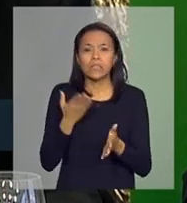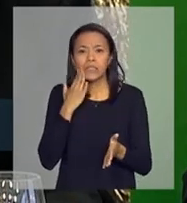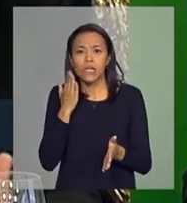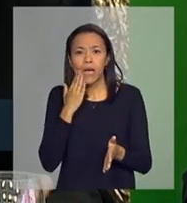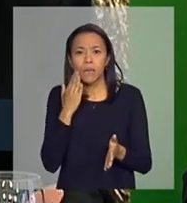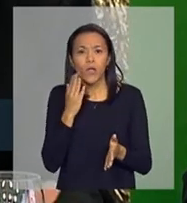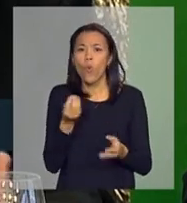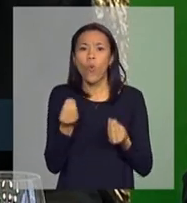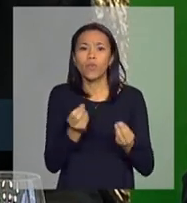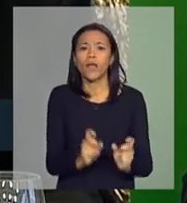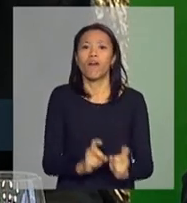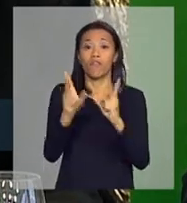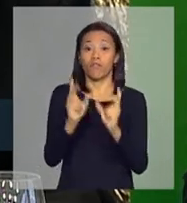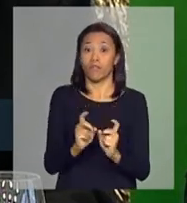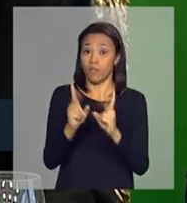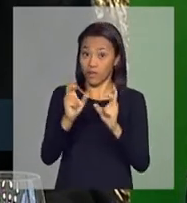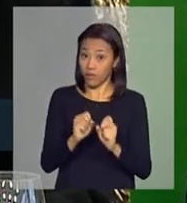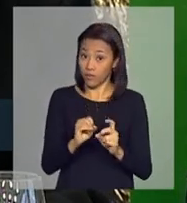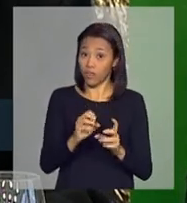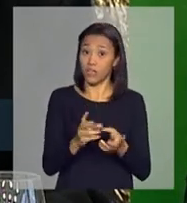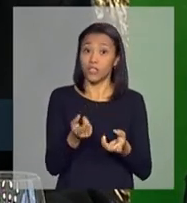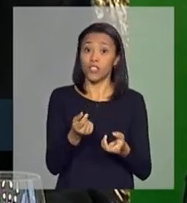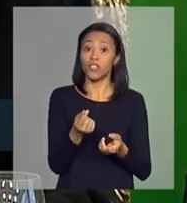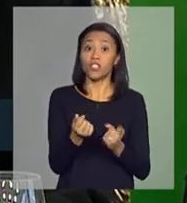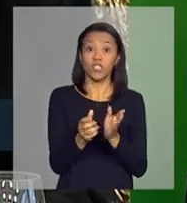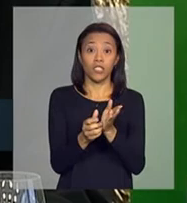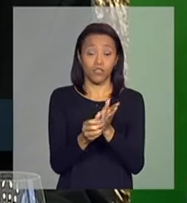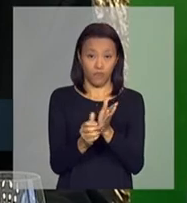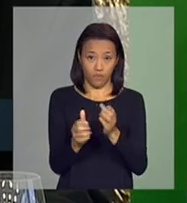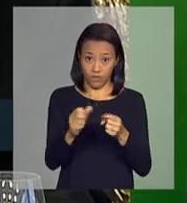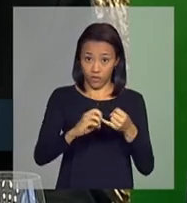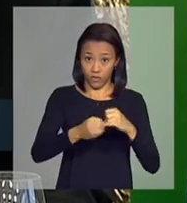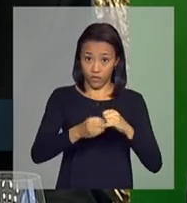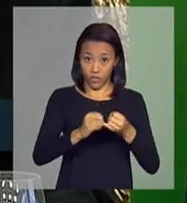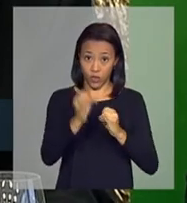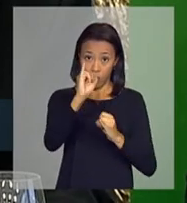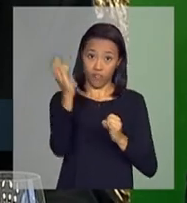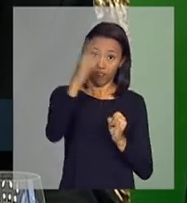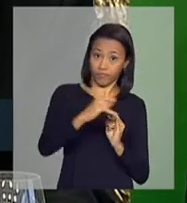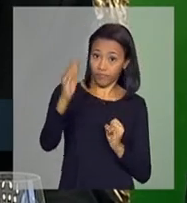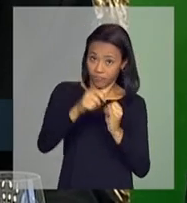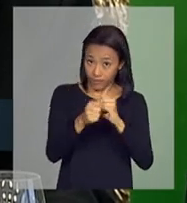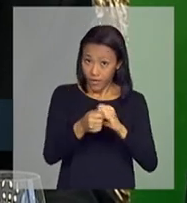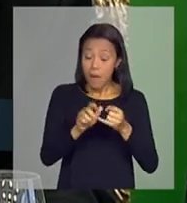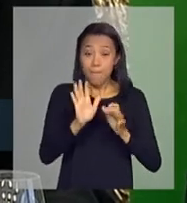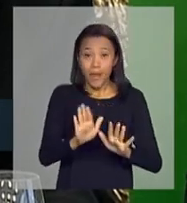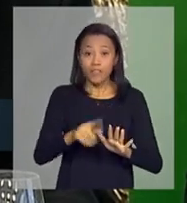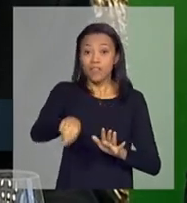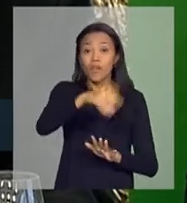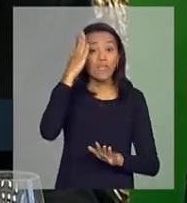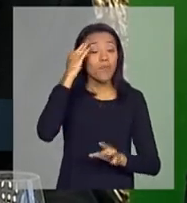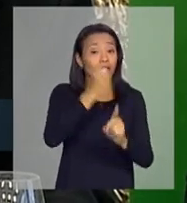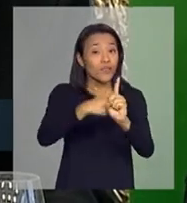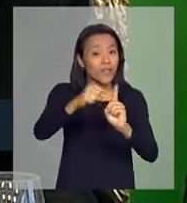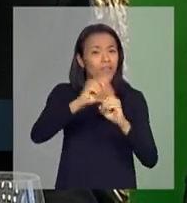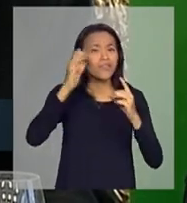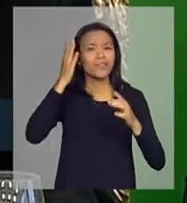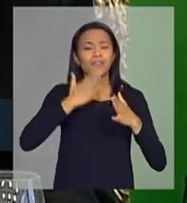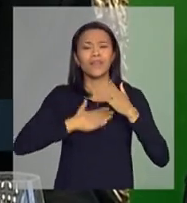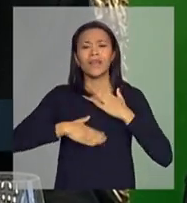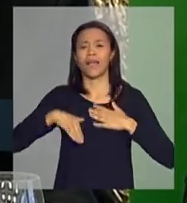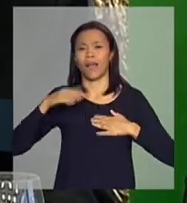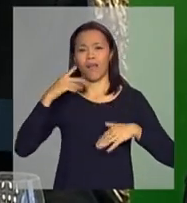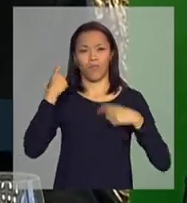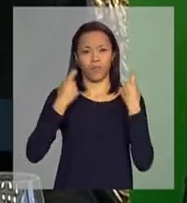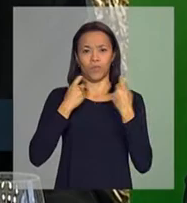importação de feijão, se for necessário. Mas queremos que os nossos consumidores tenham a tranquilidade da qualidade e o